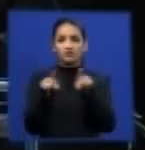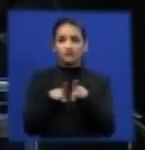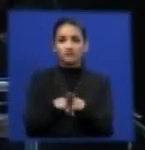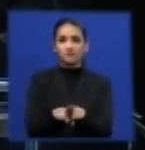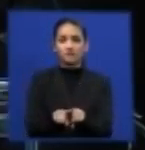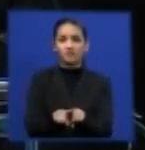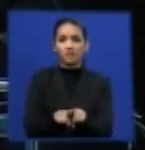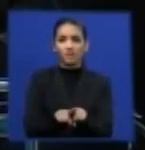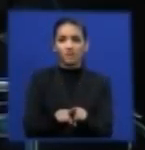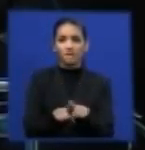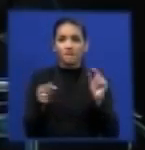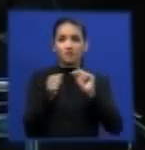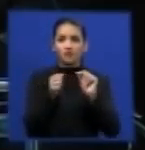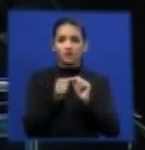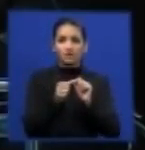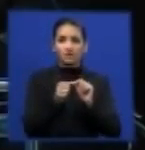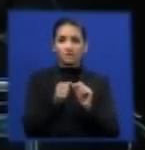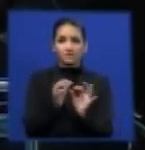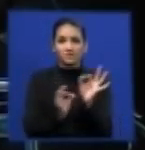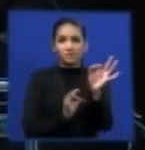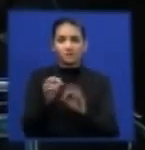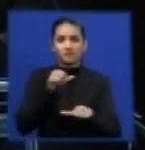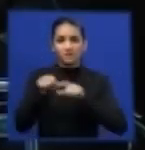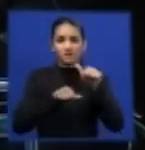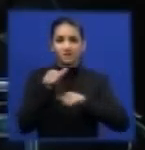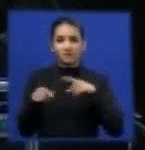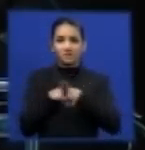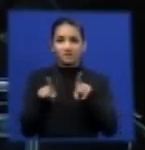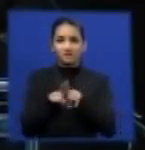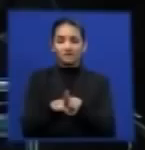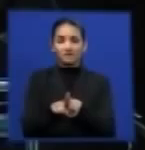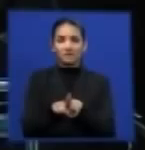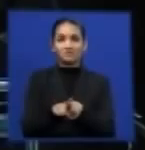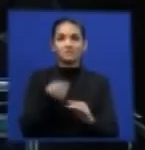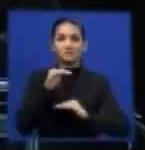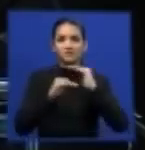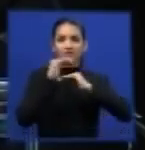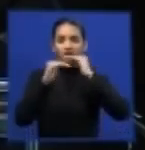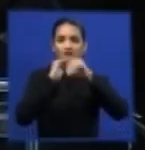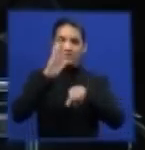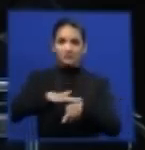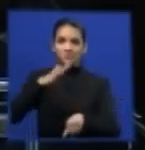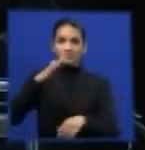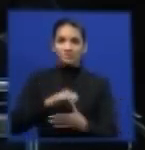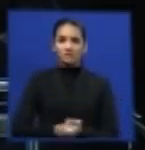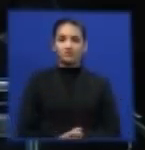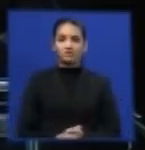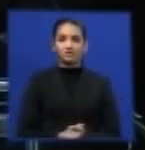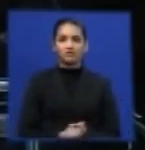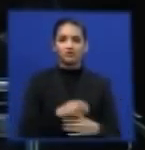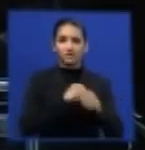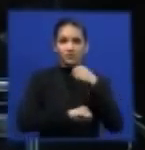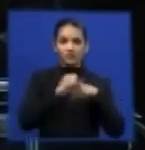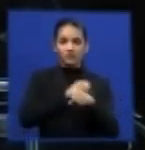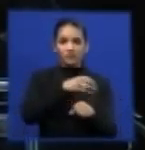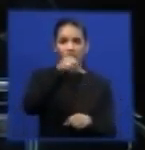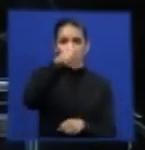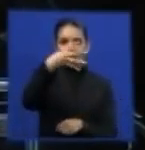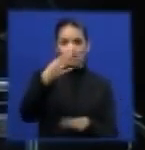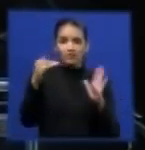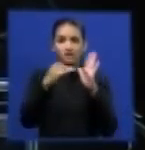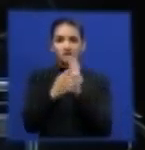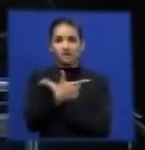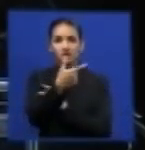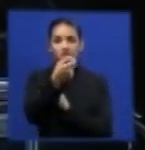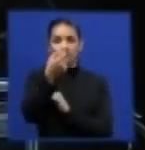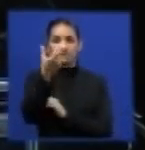reciclagem dos pneus e a recuperação energética, elas cresceram de 94 a 2006.